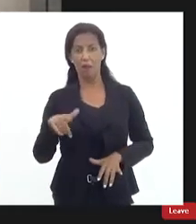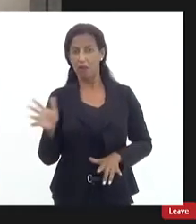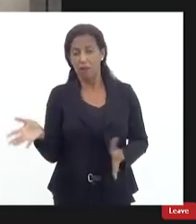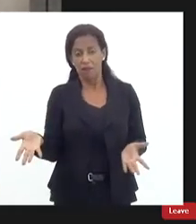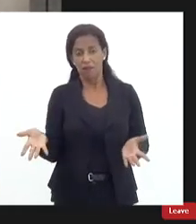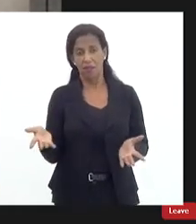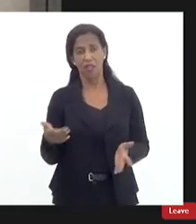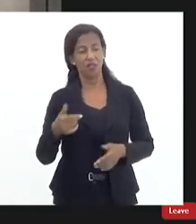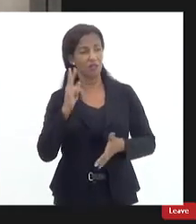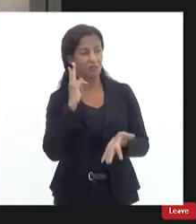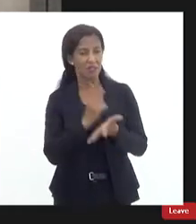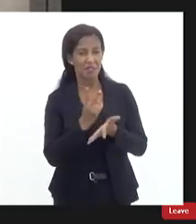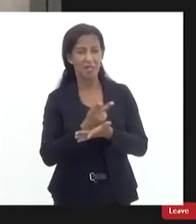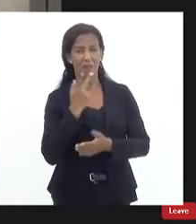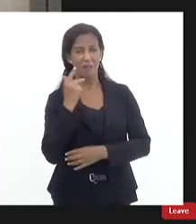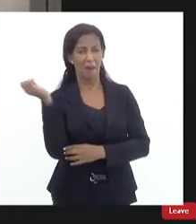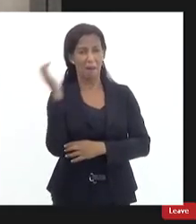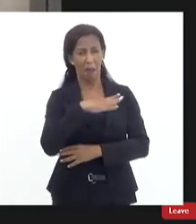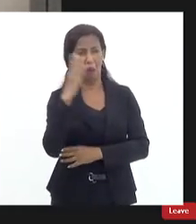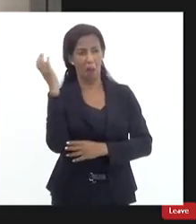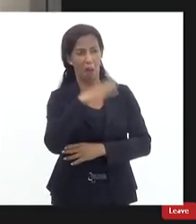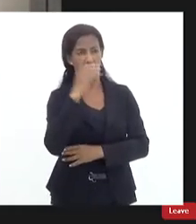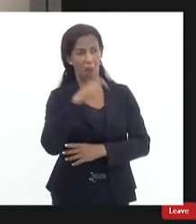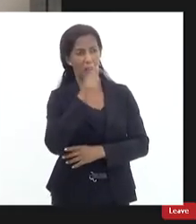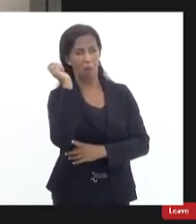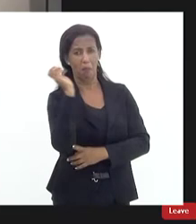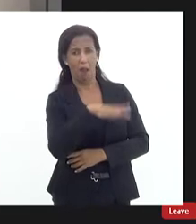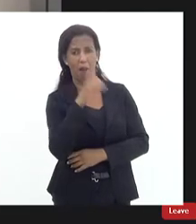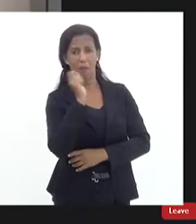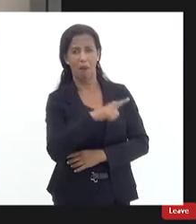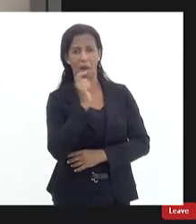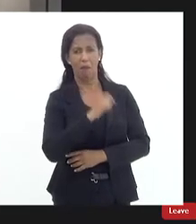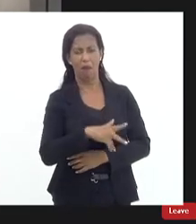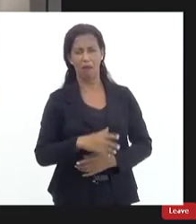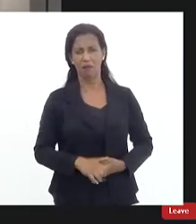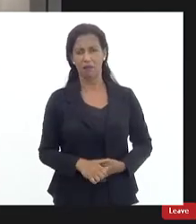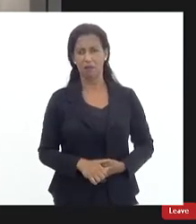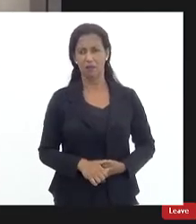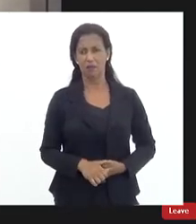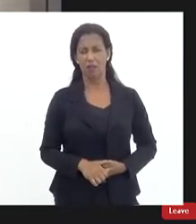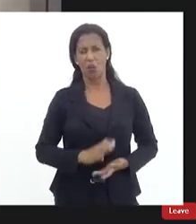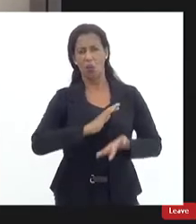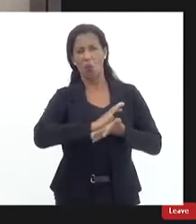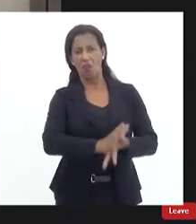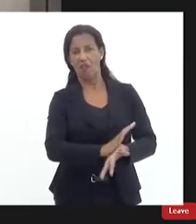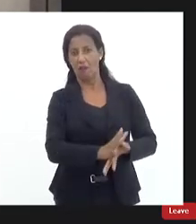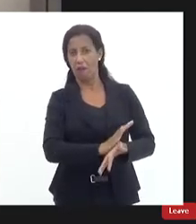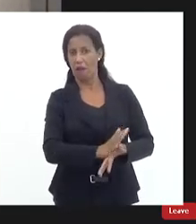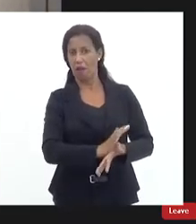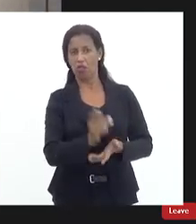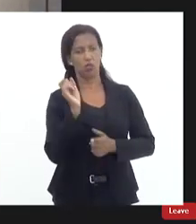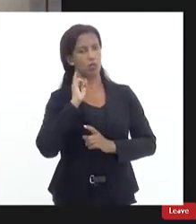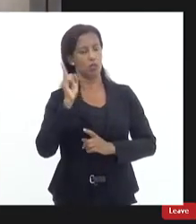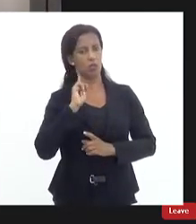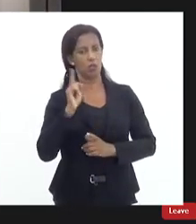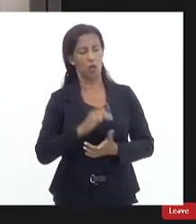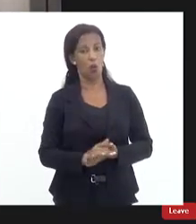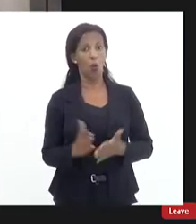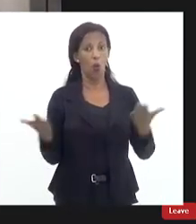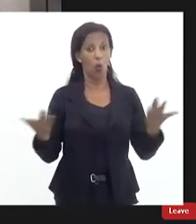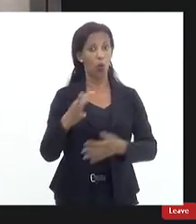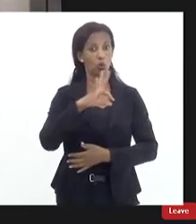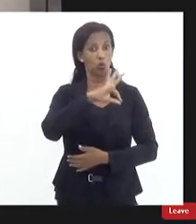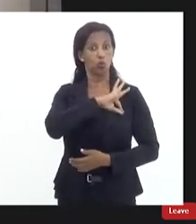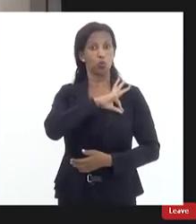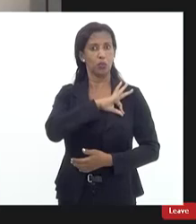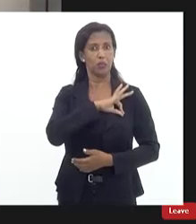correto é verdade não é covarde como se diz na gíria policial não vai fazer covardia vai apurar hoje o policial torce